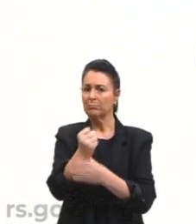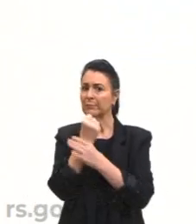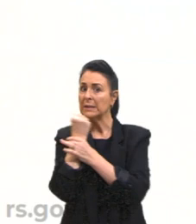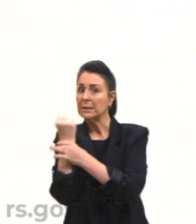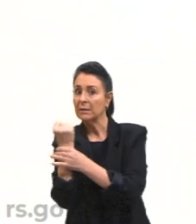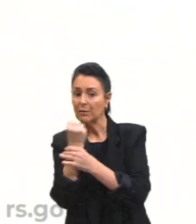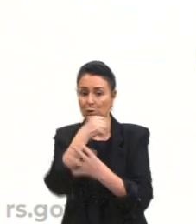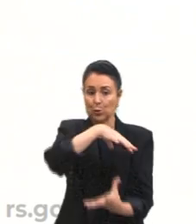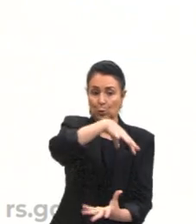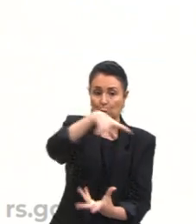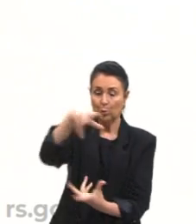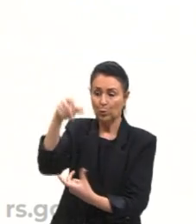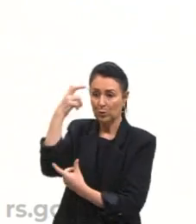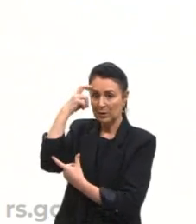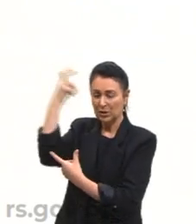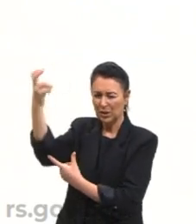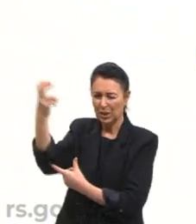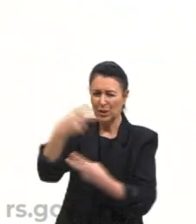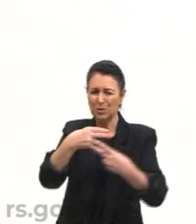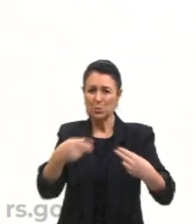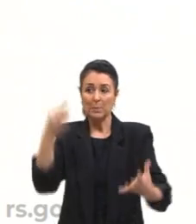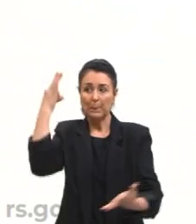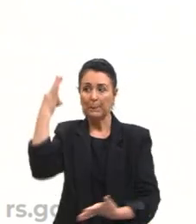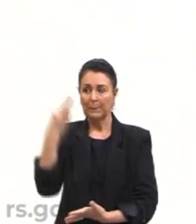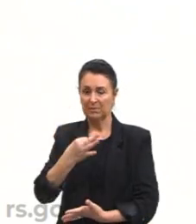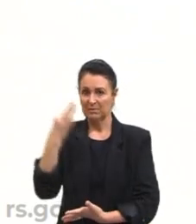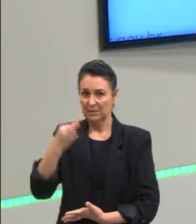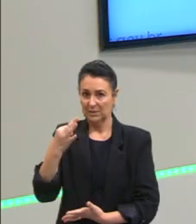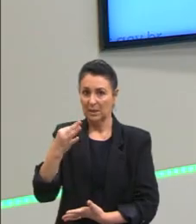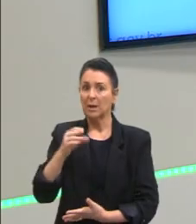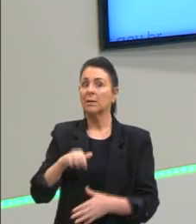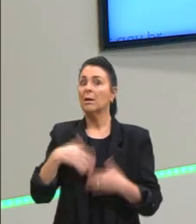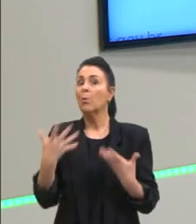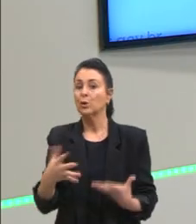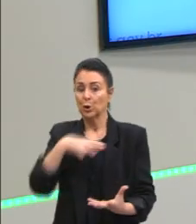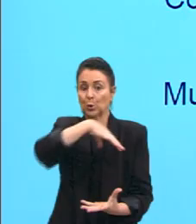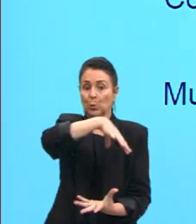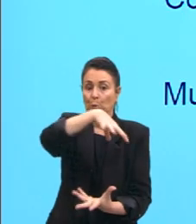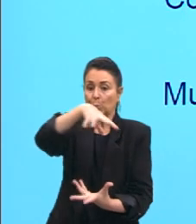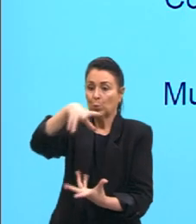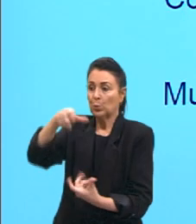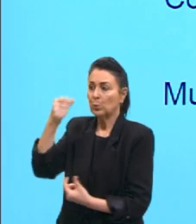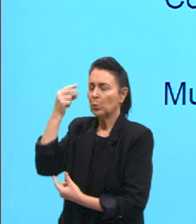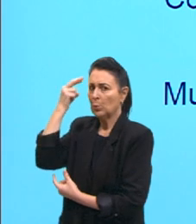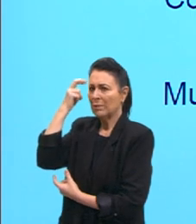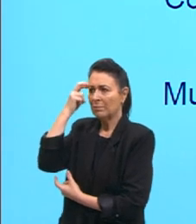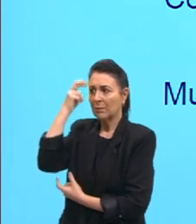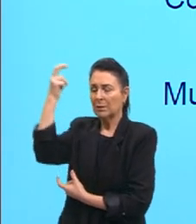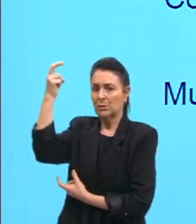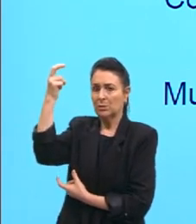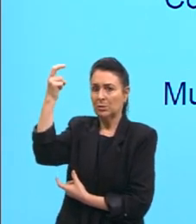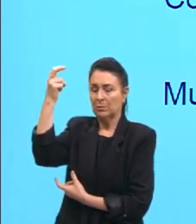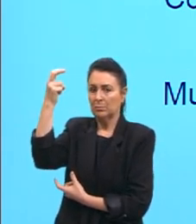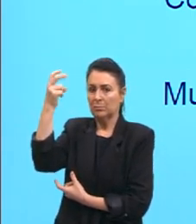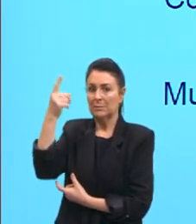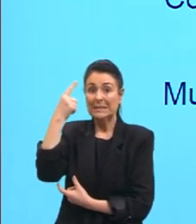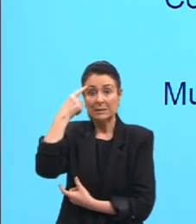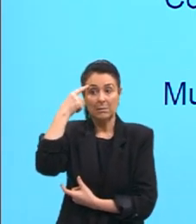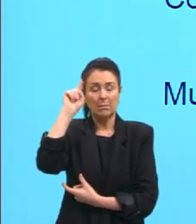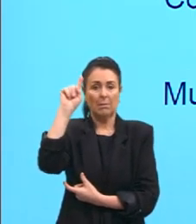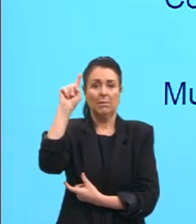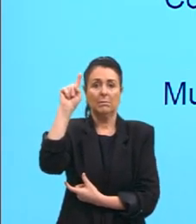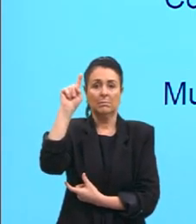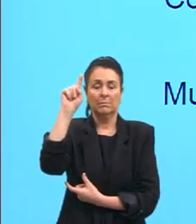inteligível, as coisas perfeitas estão nesse mundo inteligível, nesse mundo das ideias. As opiniões são